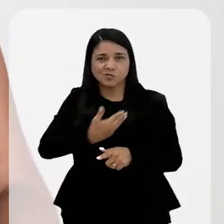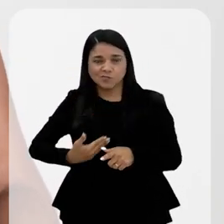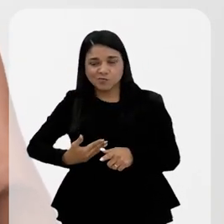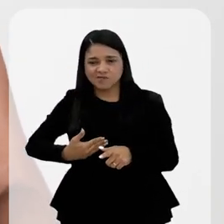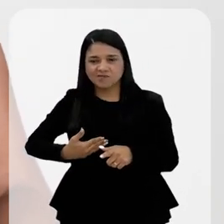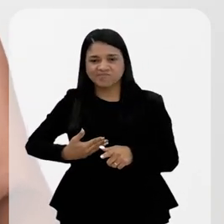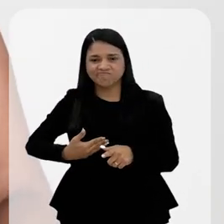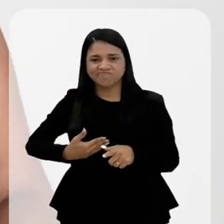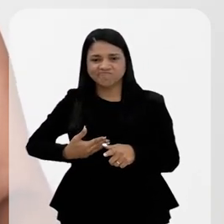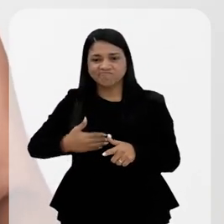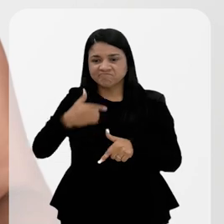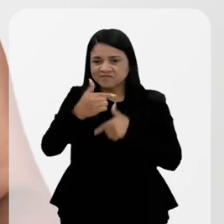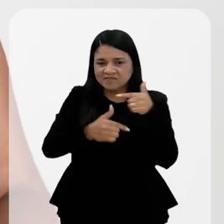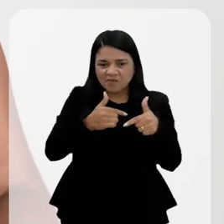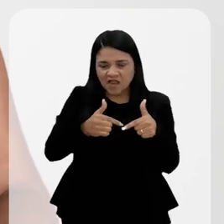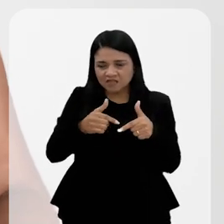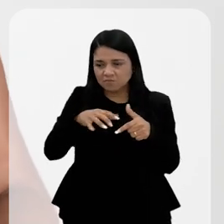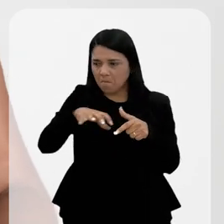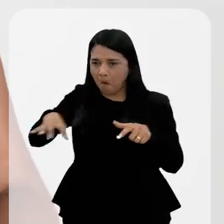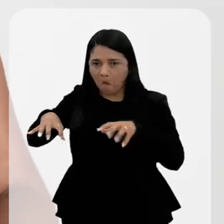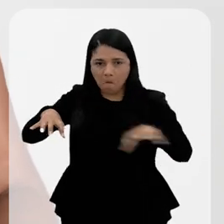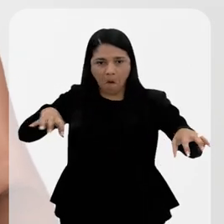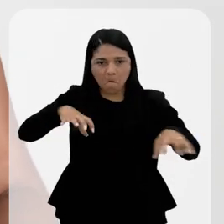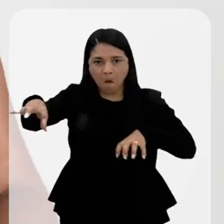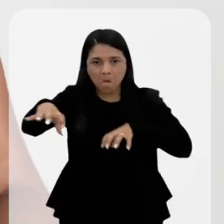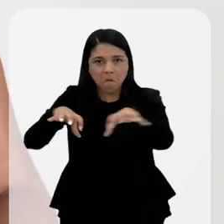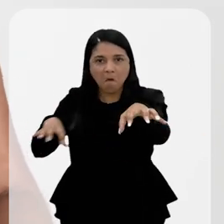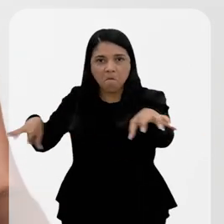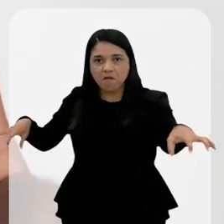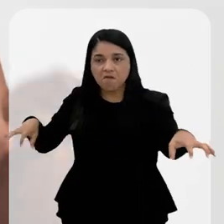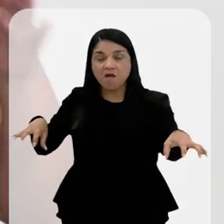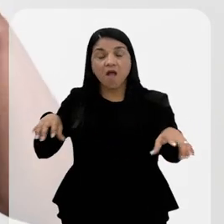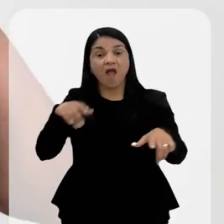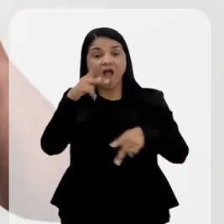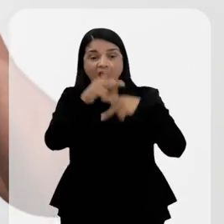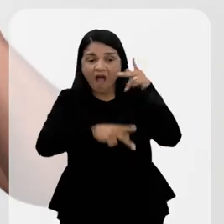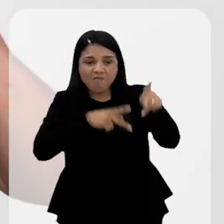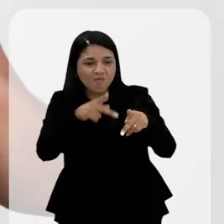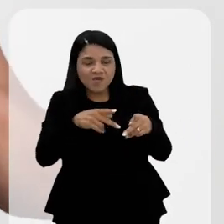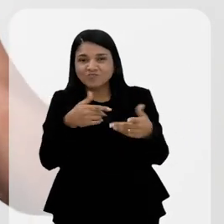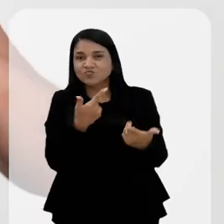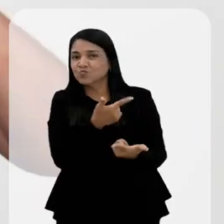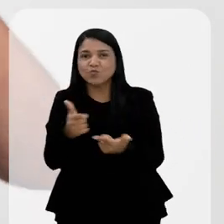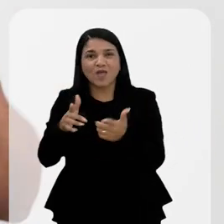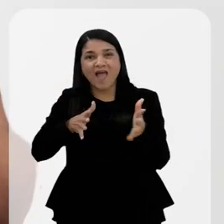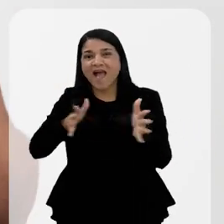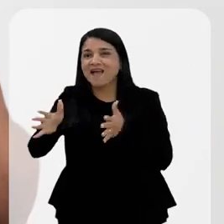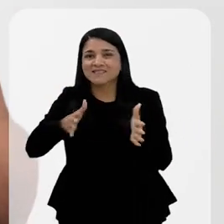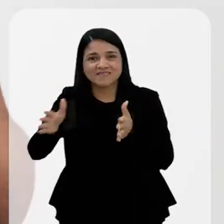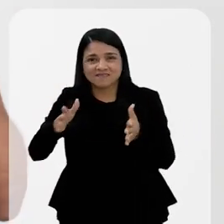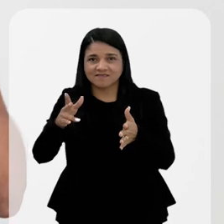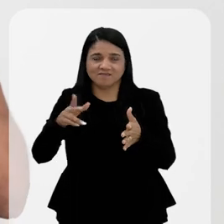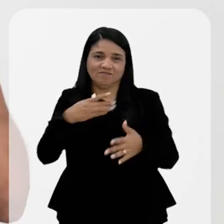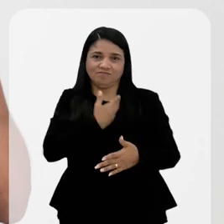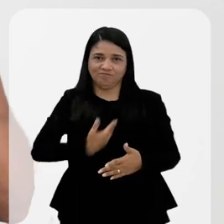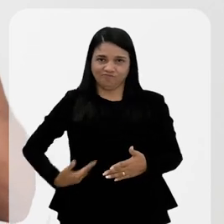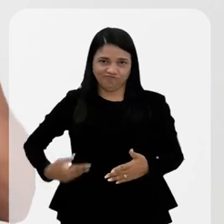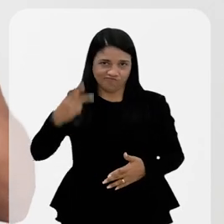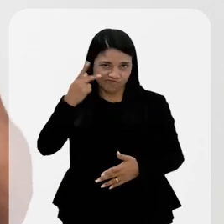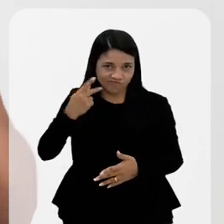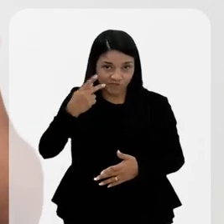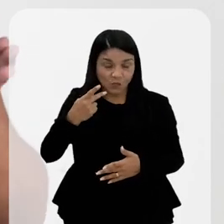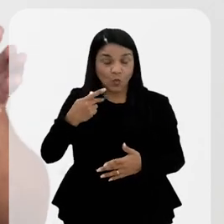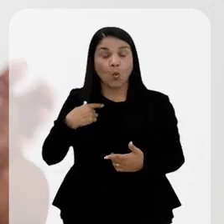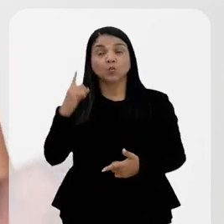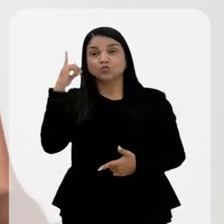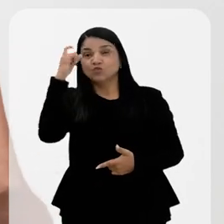de maneira compartimentadas. Então, essas populações ou elas não têm acesso às políticas públicas ou elas têm uma